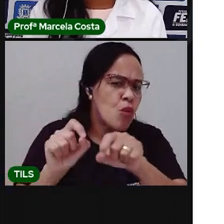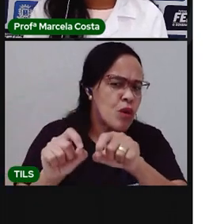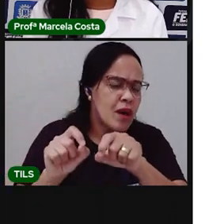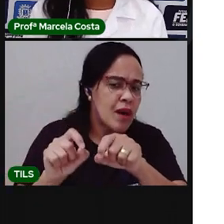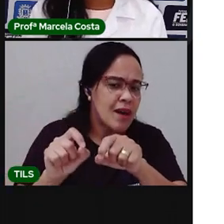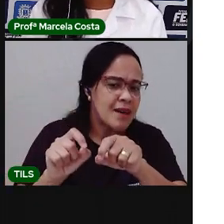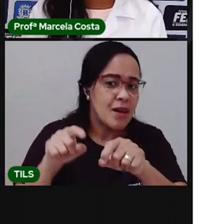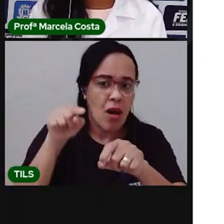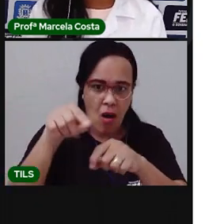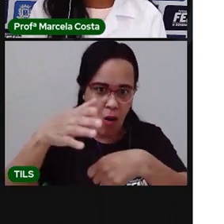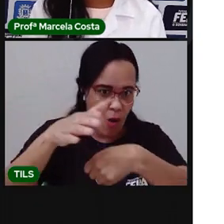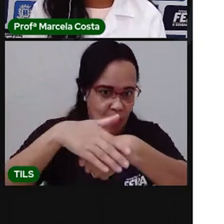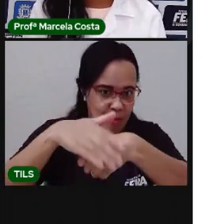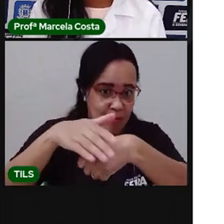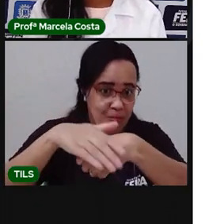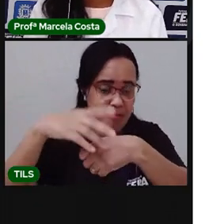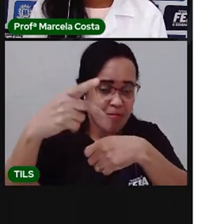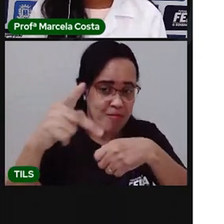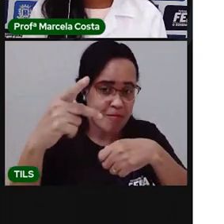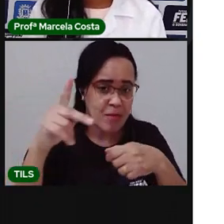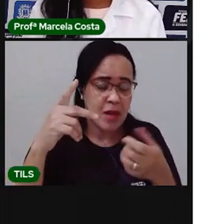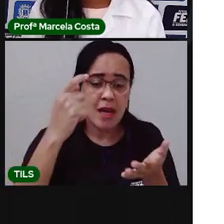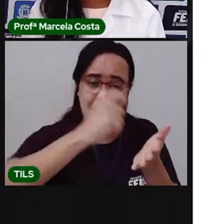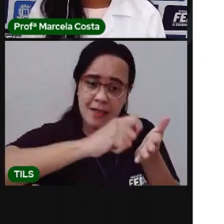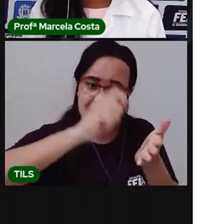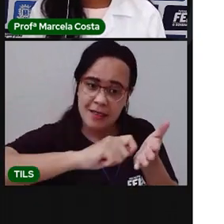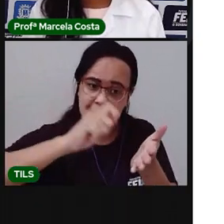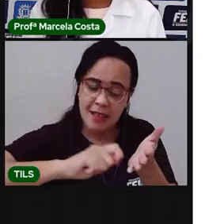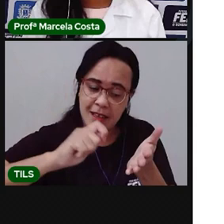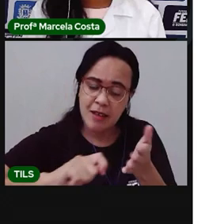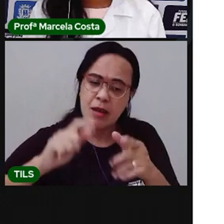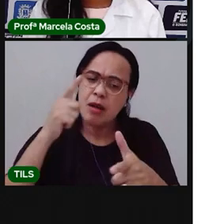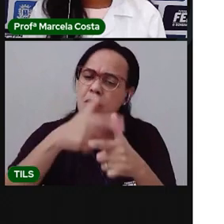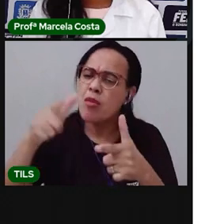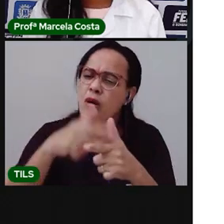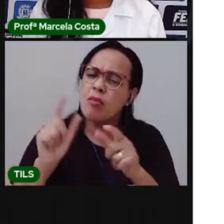Escreve aí para a gente saber que problema foi esse.